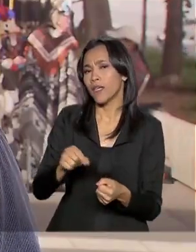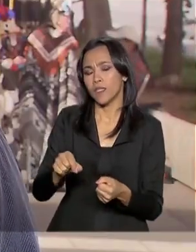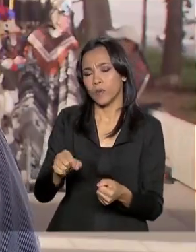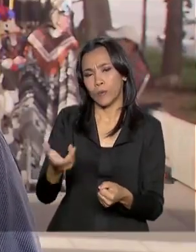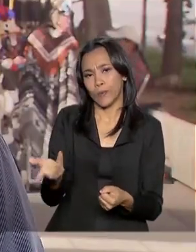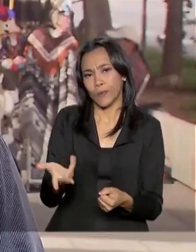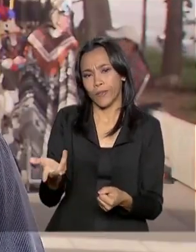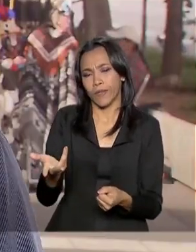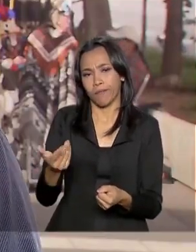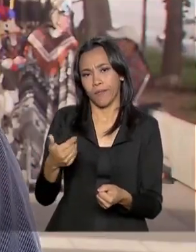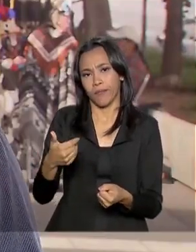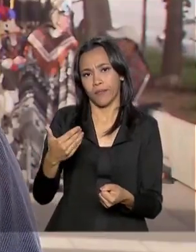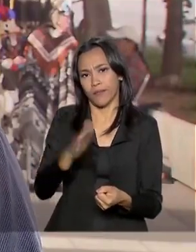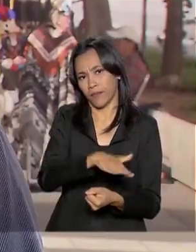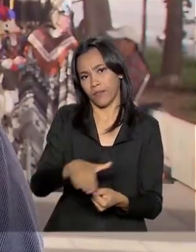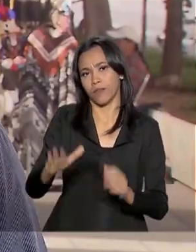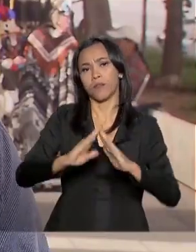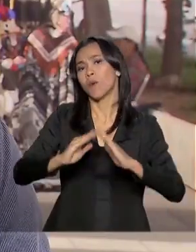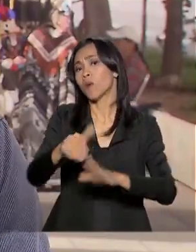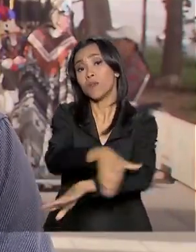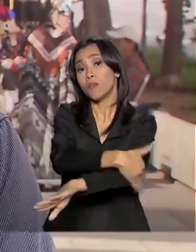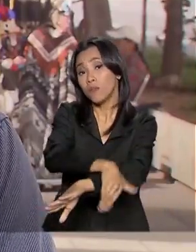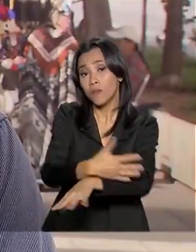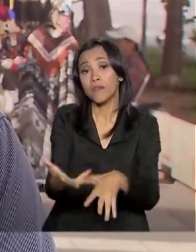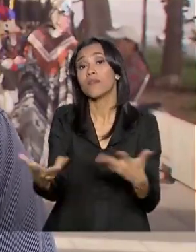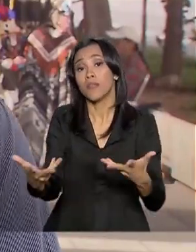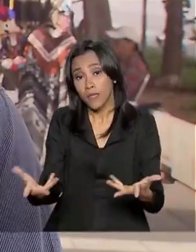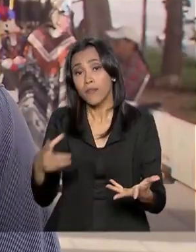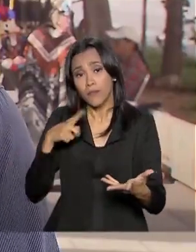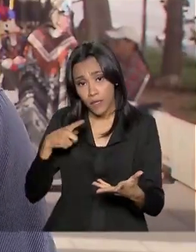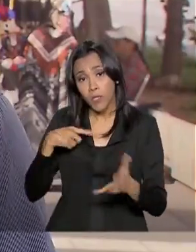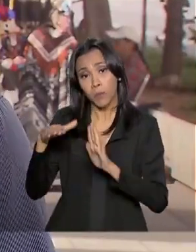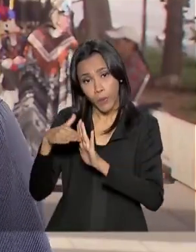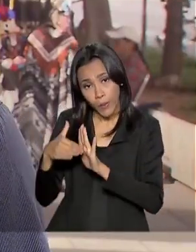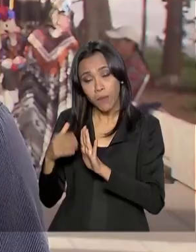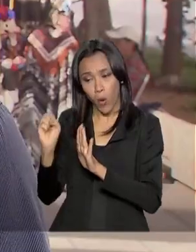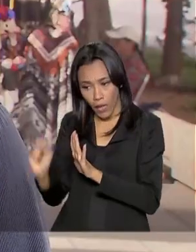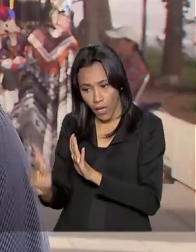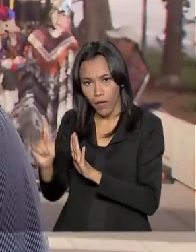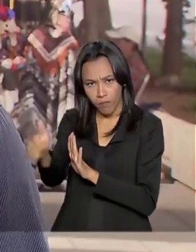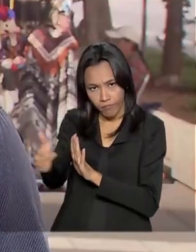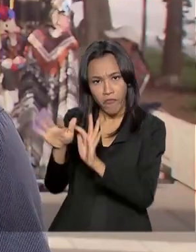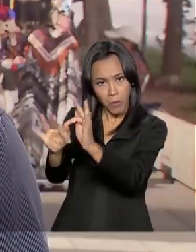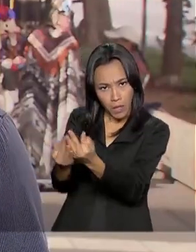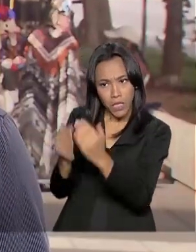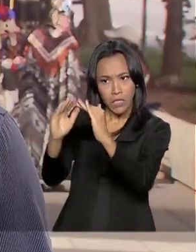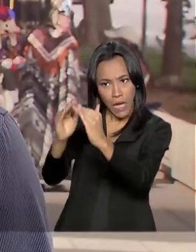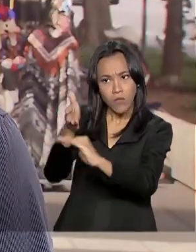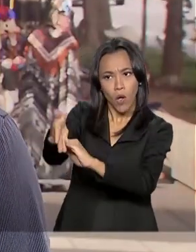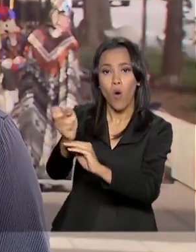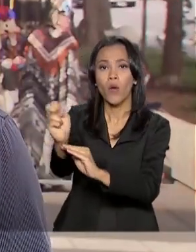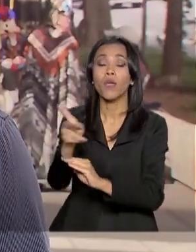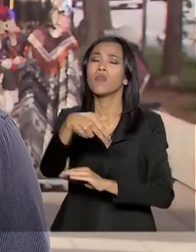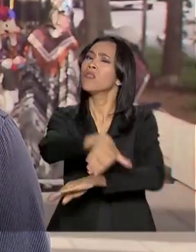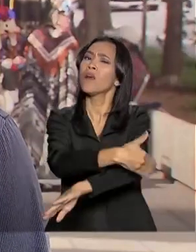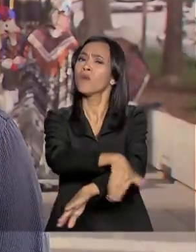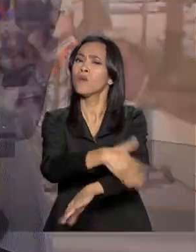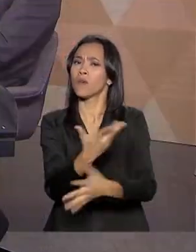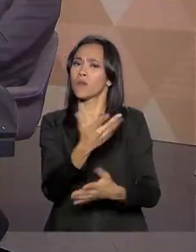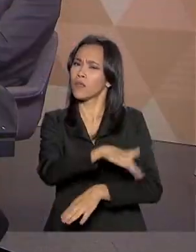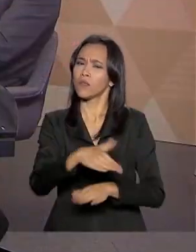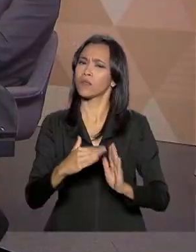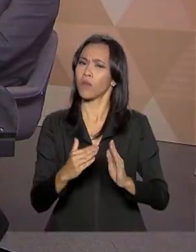de rua? Porque existe um programa para as crianças, né? Mas e as crianças de rua? Elas têm acesso a esse programa?